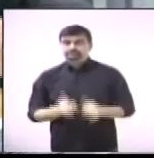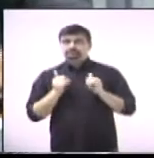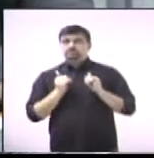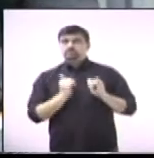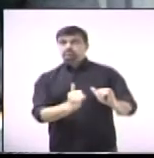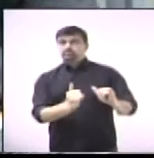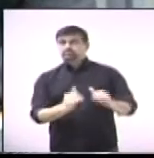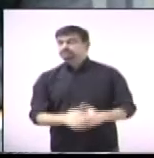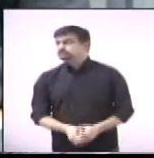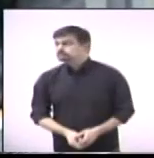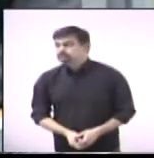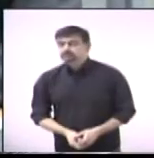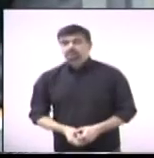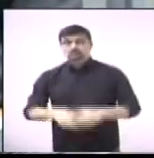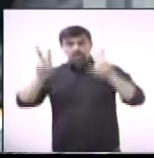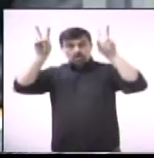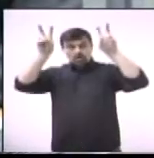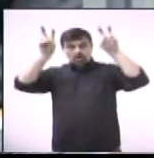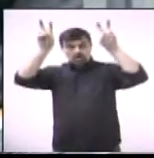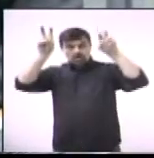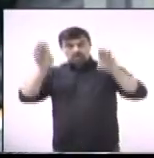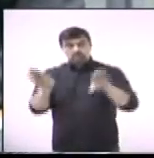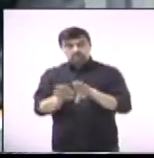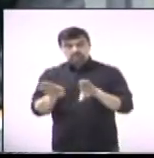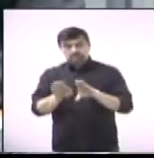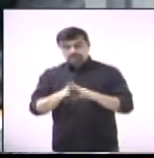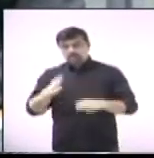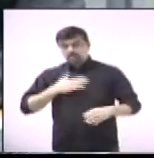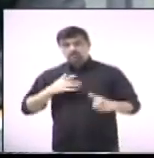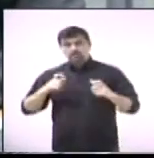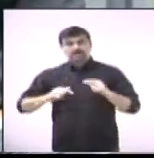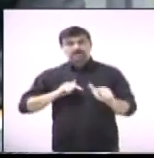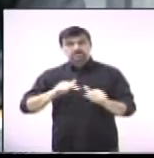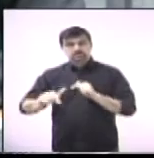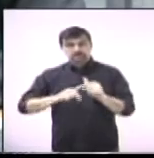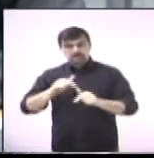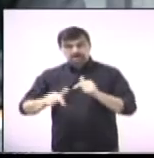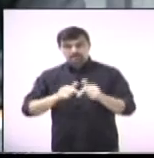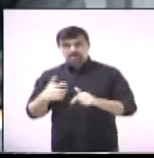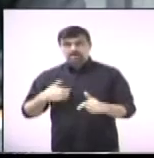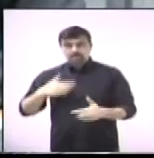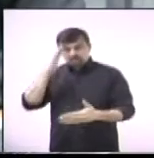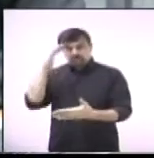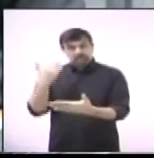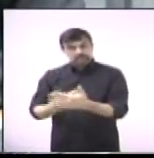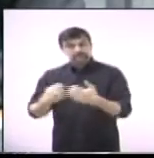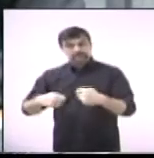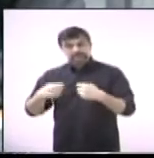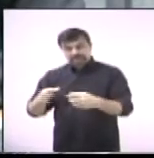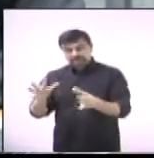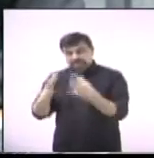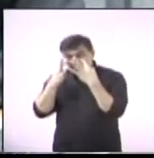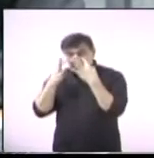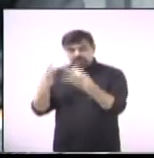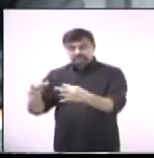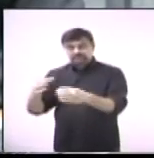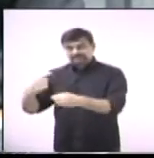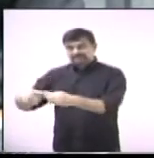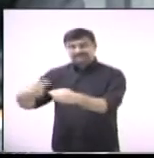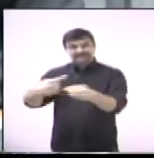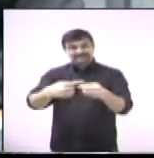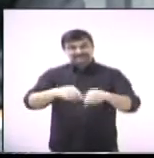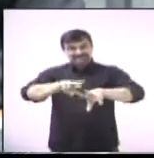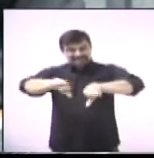Um assunto que tem sido bastante questionado no gabinete, e eu acho que merece uma atenção, várias cidades já fizeram, eu já fiz